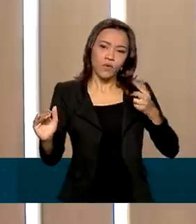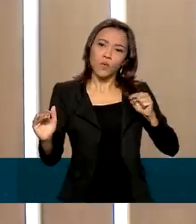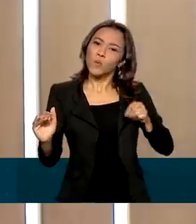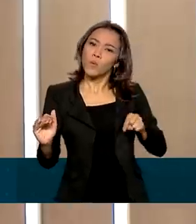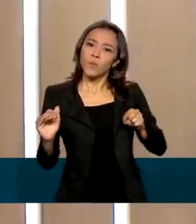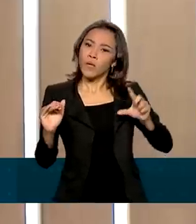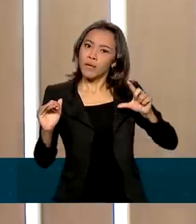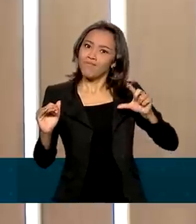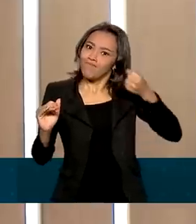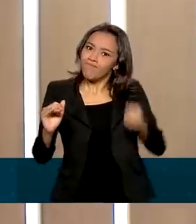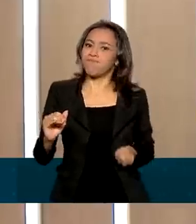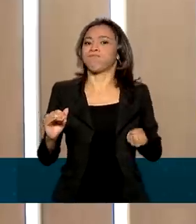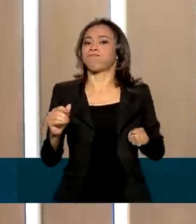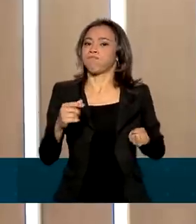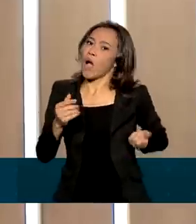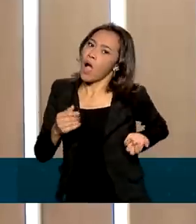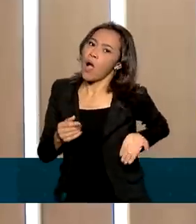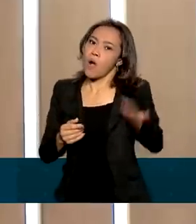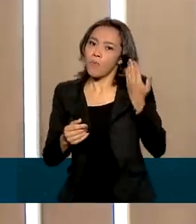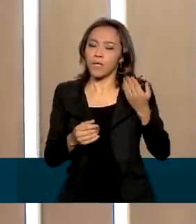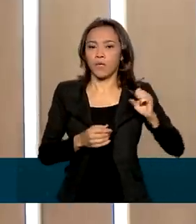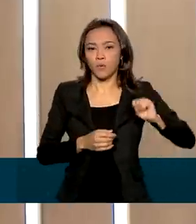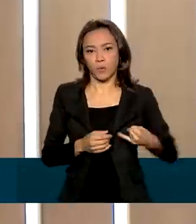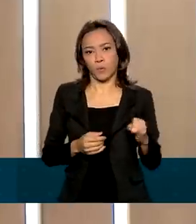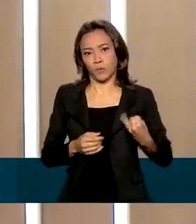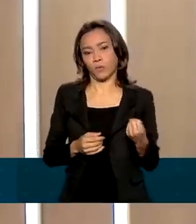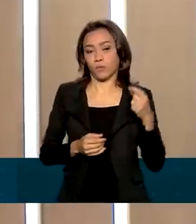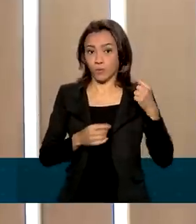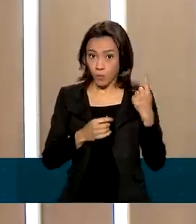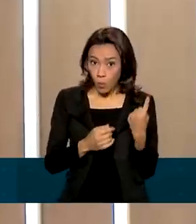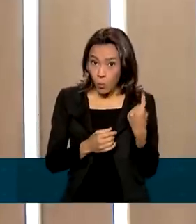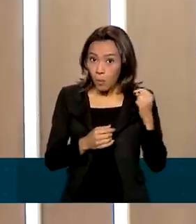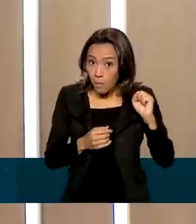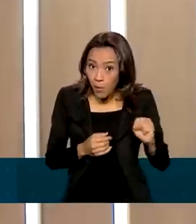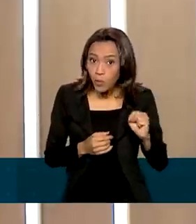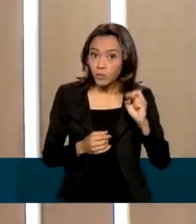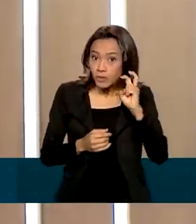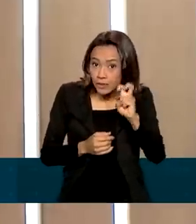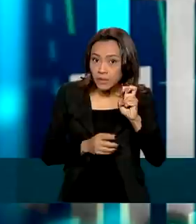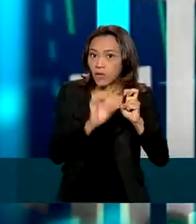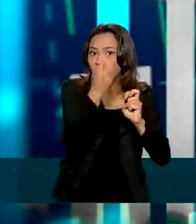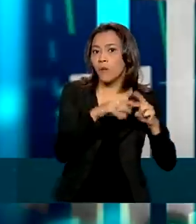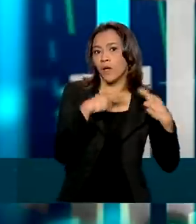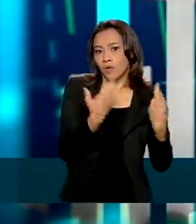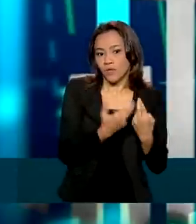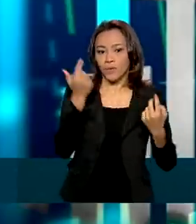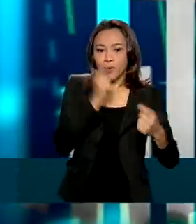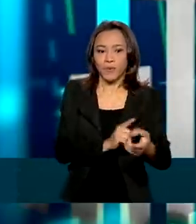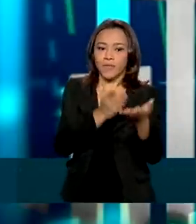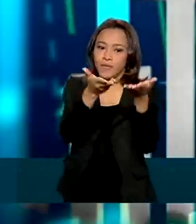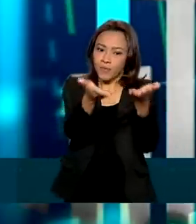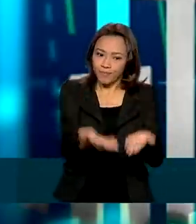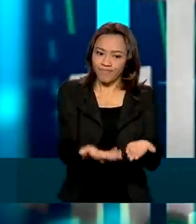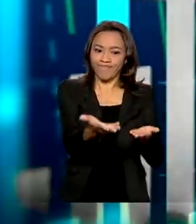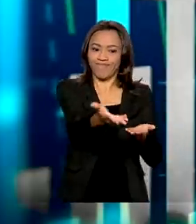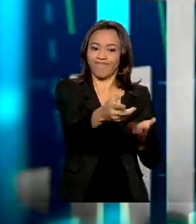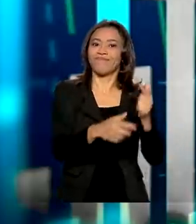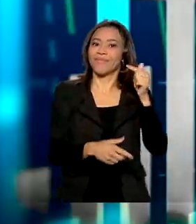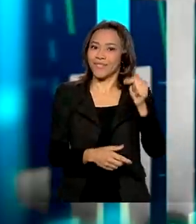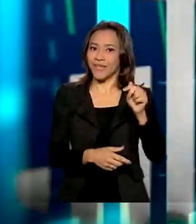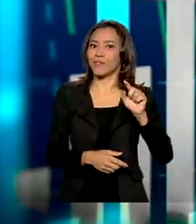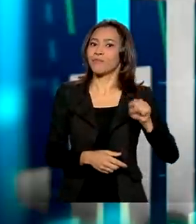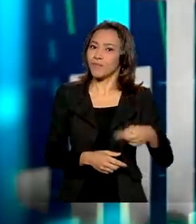mais pesada, aumentando a taxa de juros, então, em 1,5% em apenas uma reunião, chegando nesse nível que nós mencionamos de 7